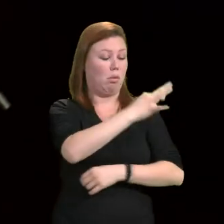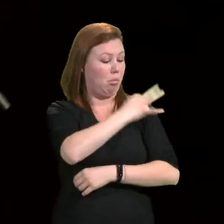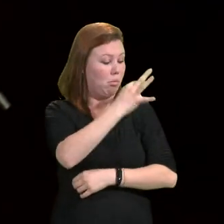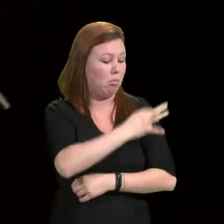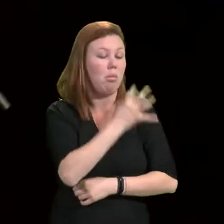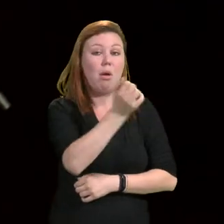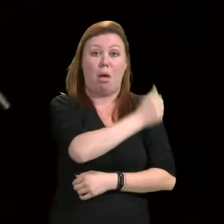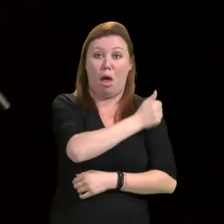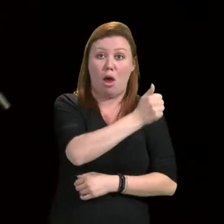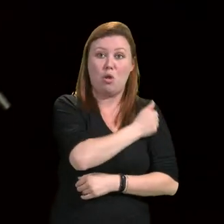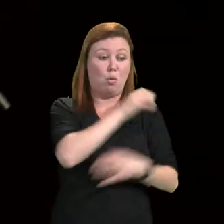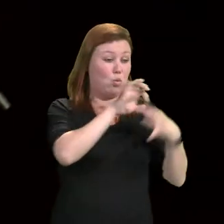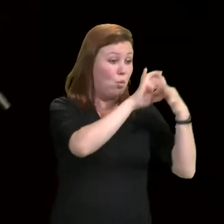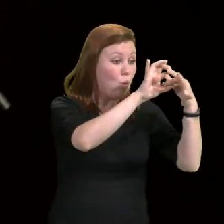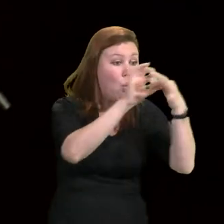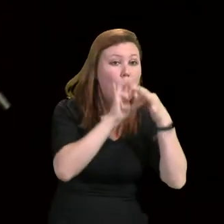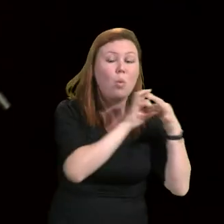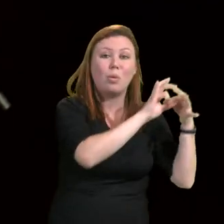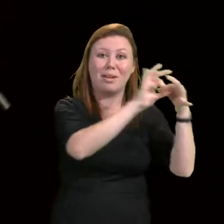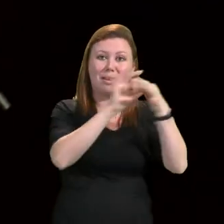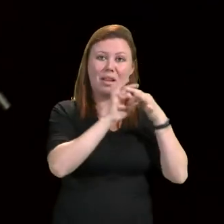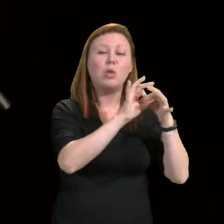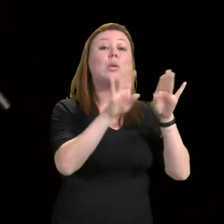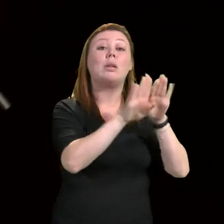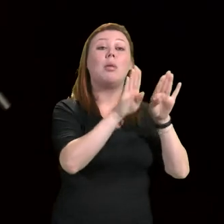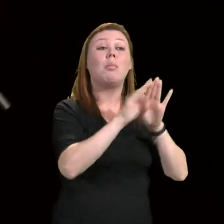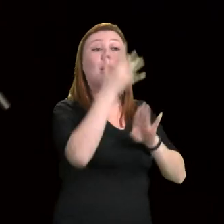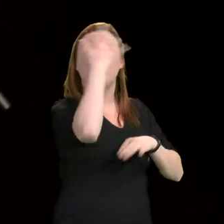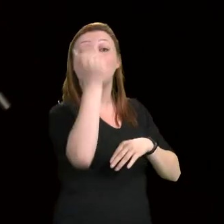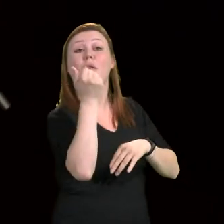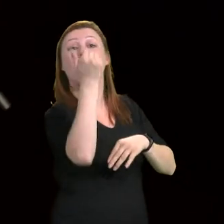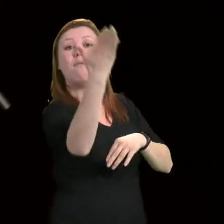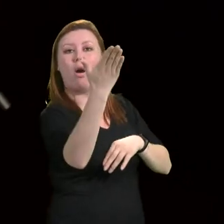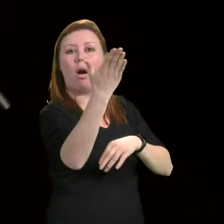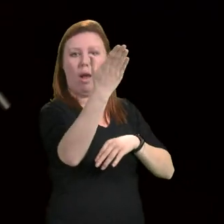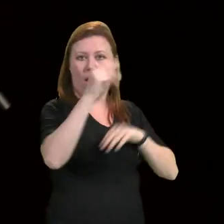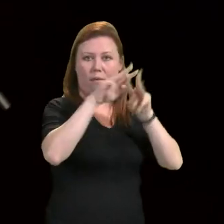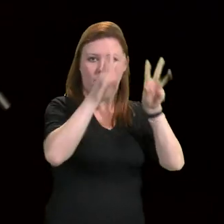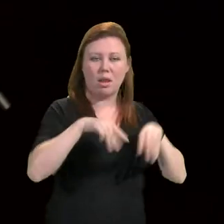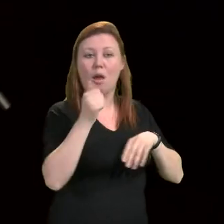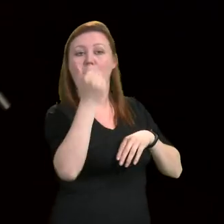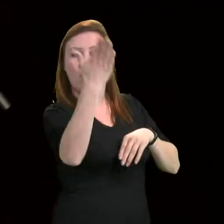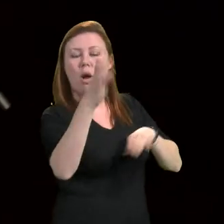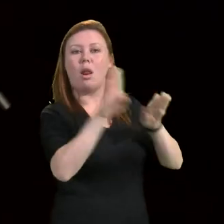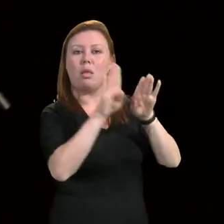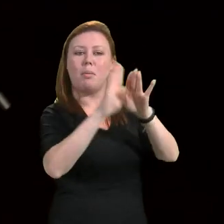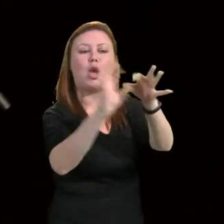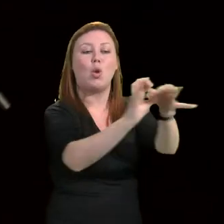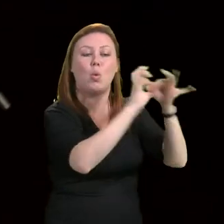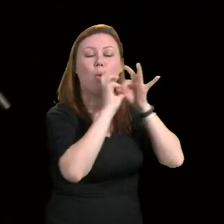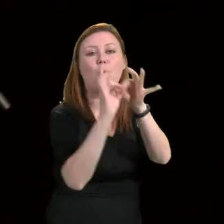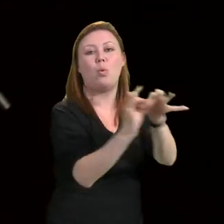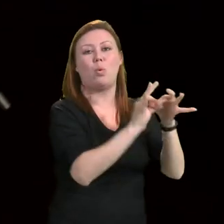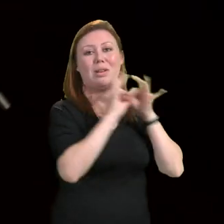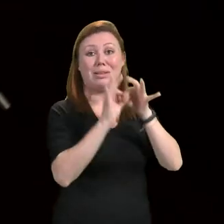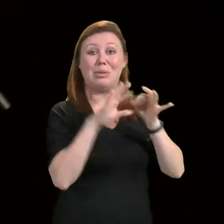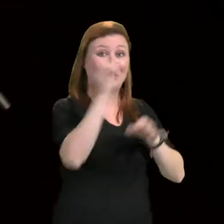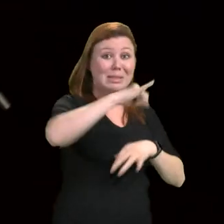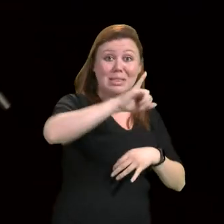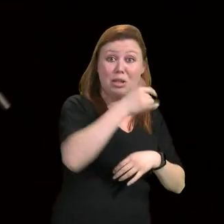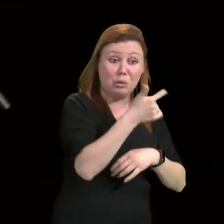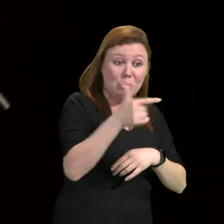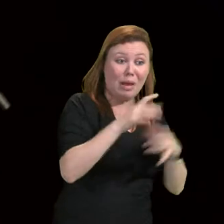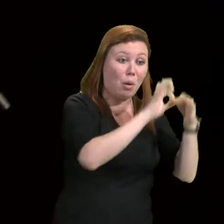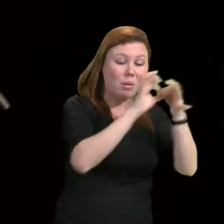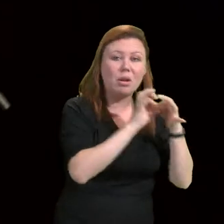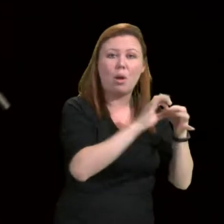estudantes com a comunidade externa assistida pela UFPR, nós não seremos capazes de enfrentar esses